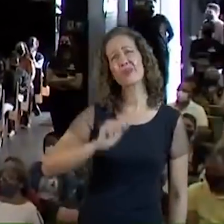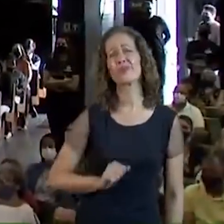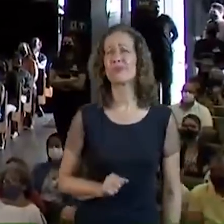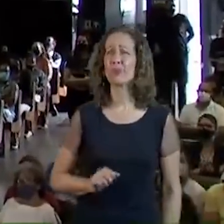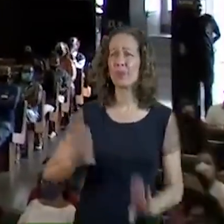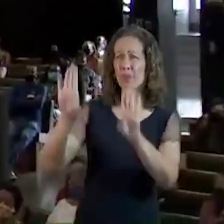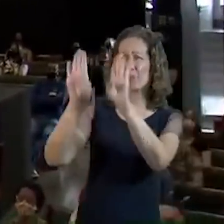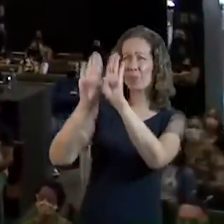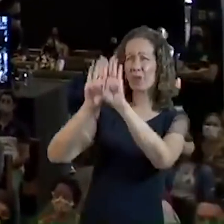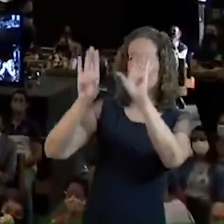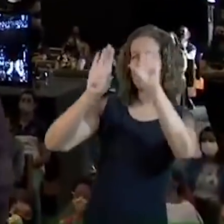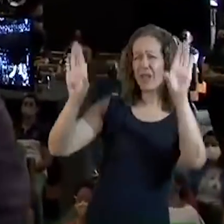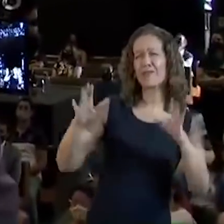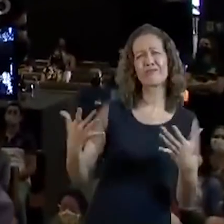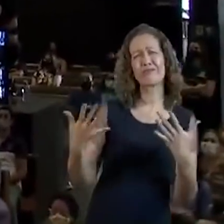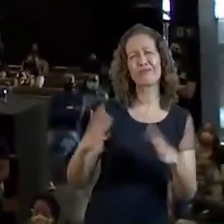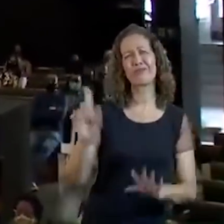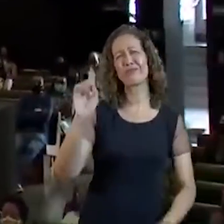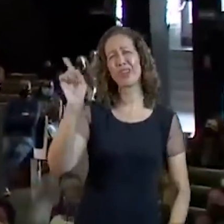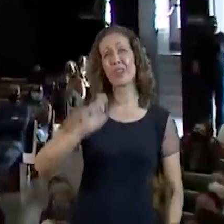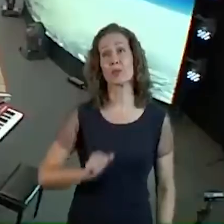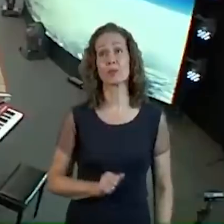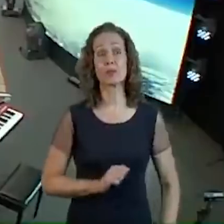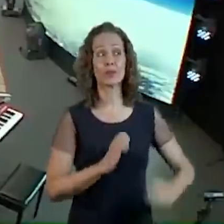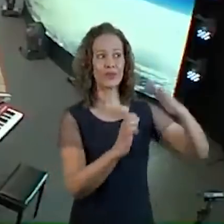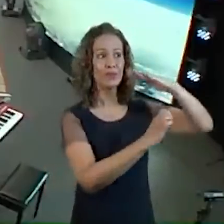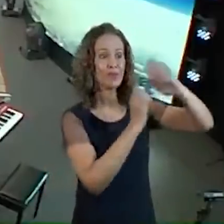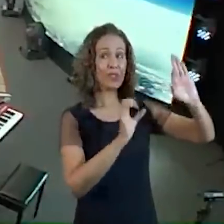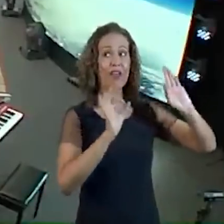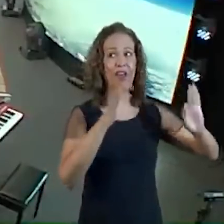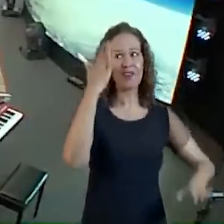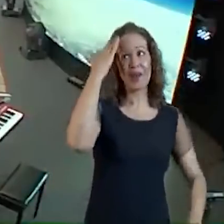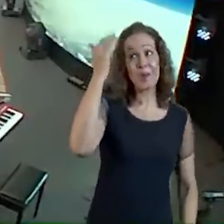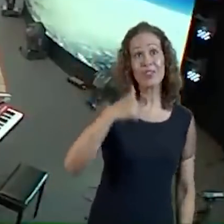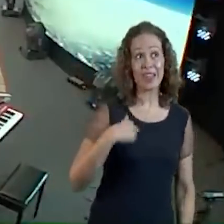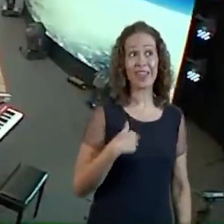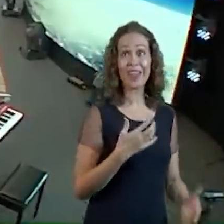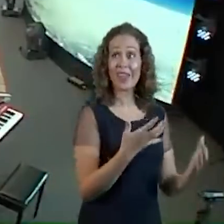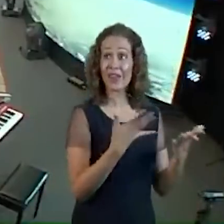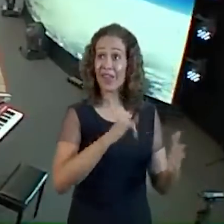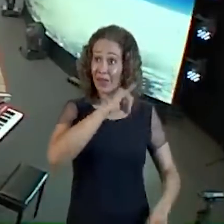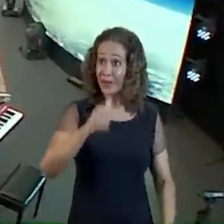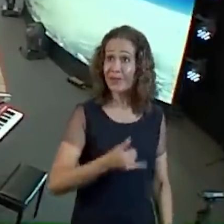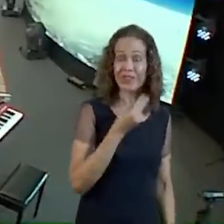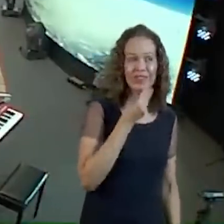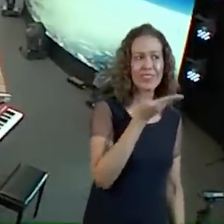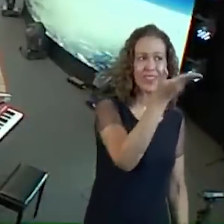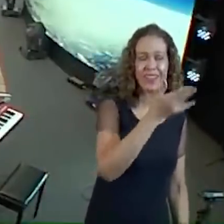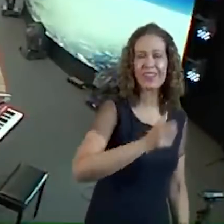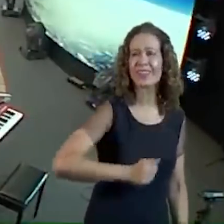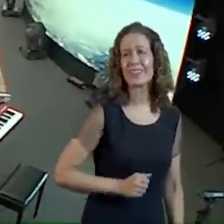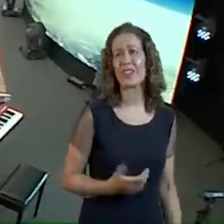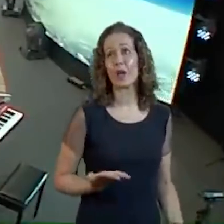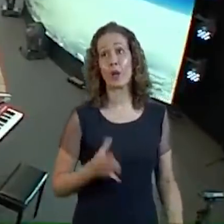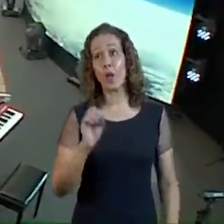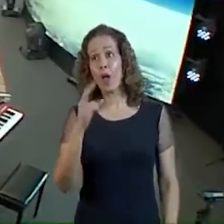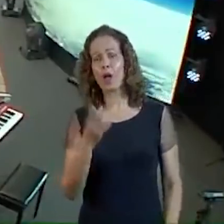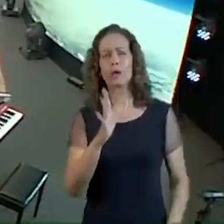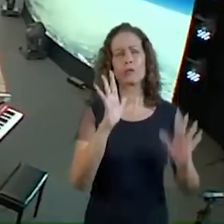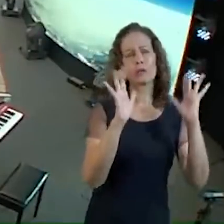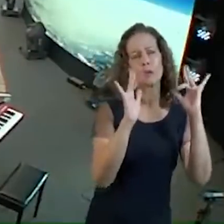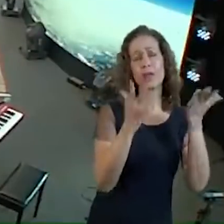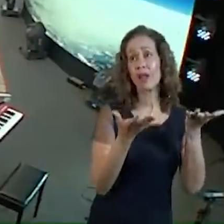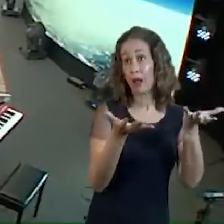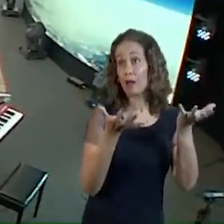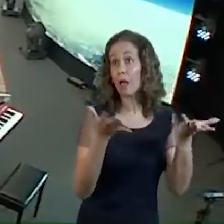no céu, eu estou querendo porta em uma multinacional Eu estou querendo uma porta de um bofe Eu estou